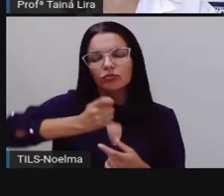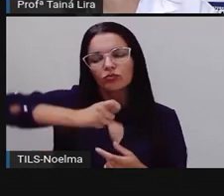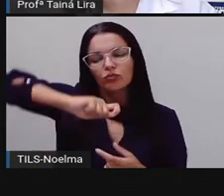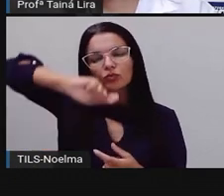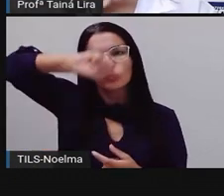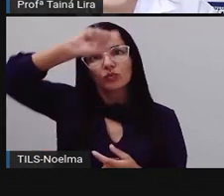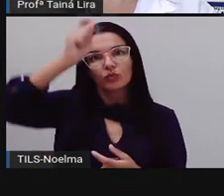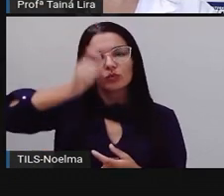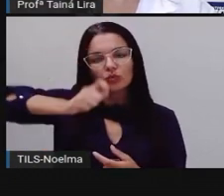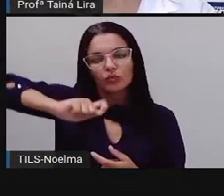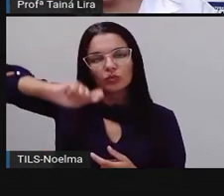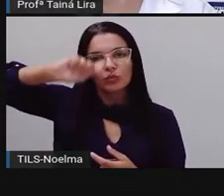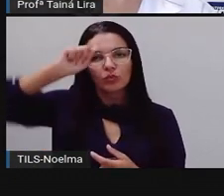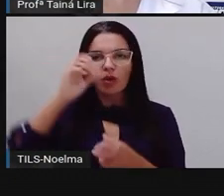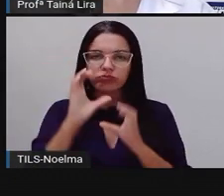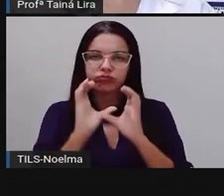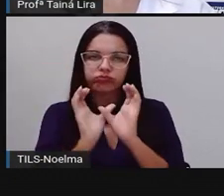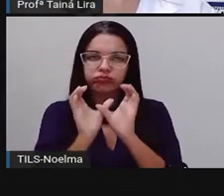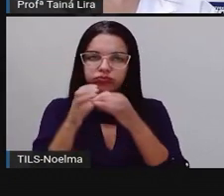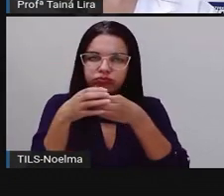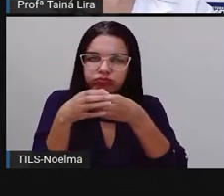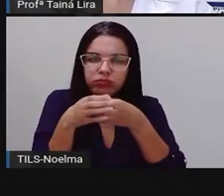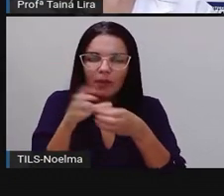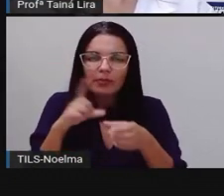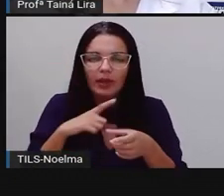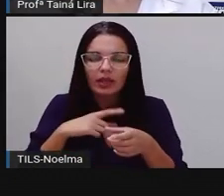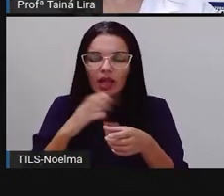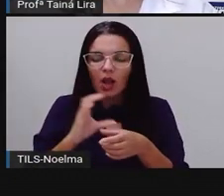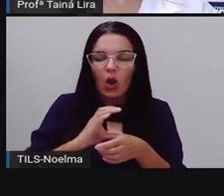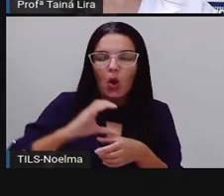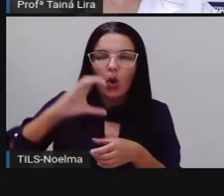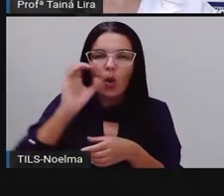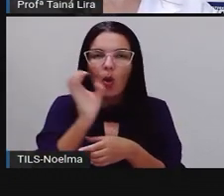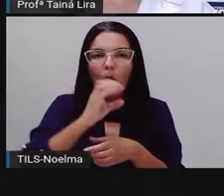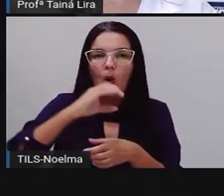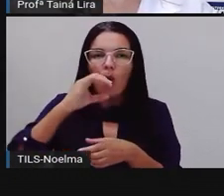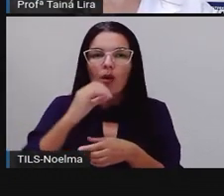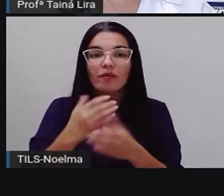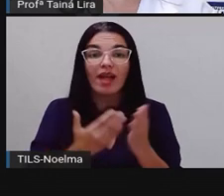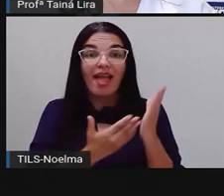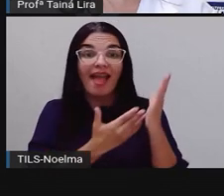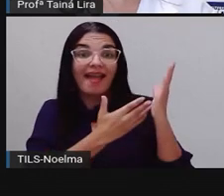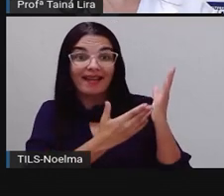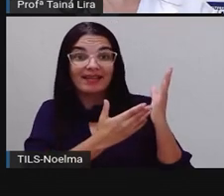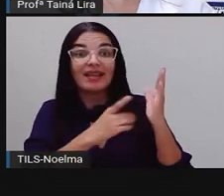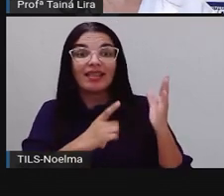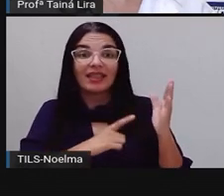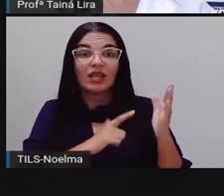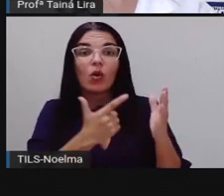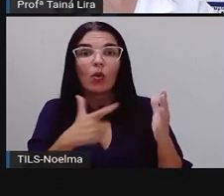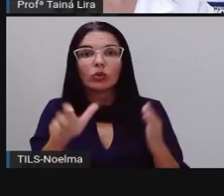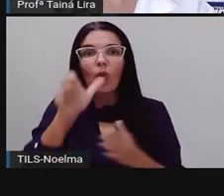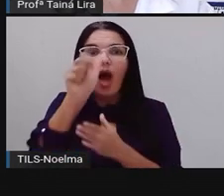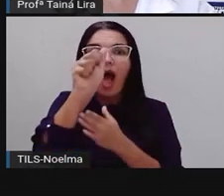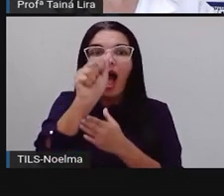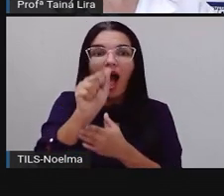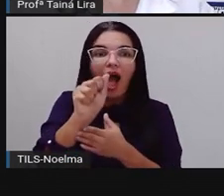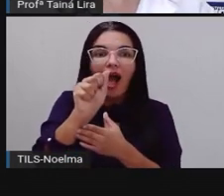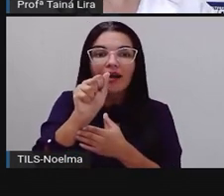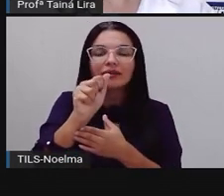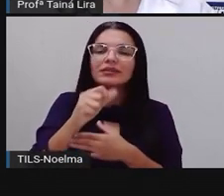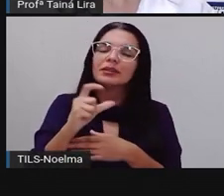traçado, ele é um pouco mais arredondado, não é verdade? Só que aqui, ó, já tem esse outro A aqui, que parece um A